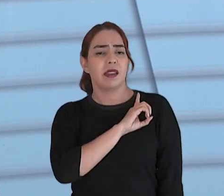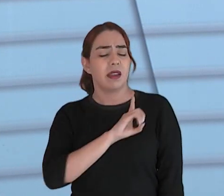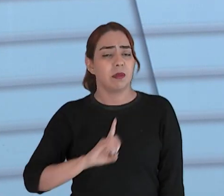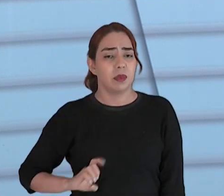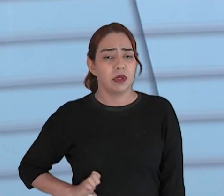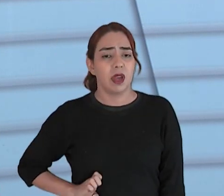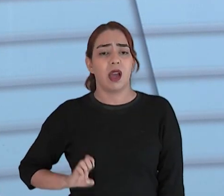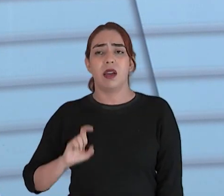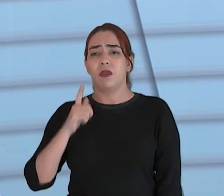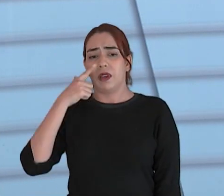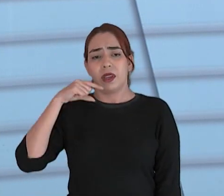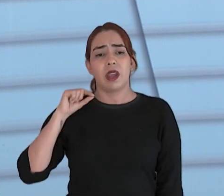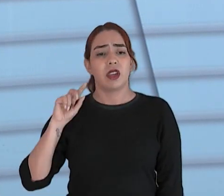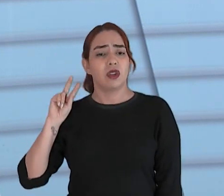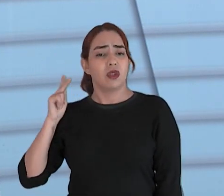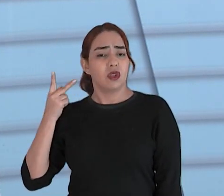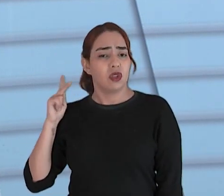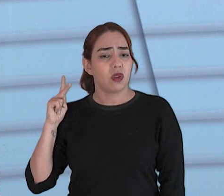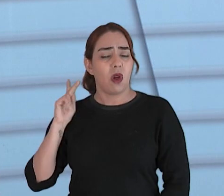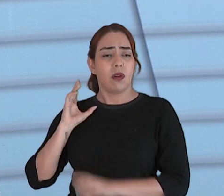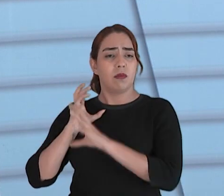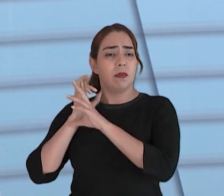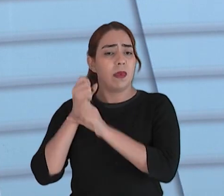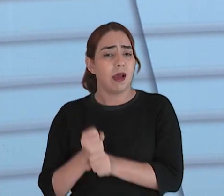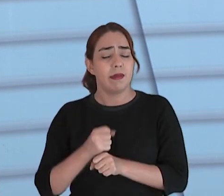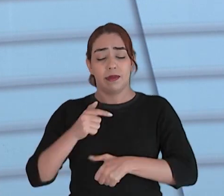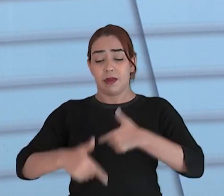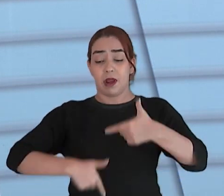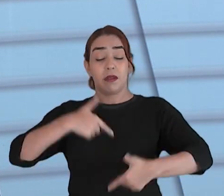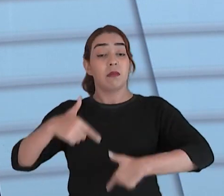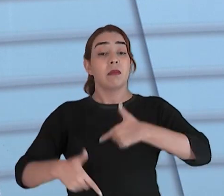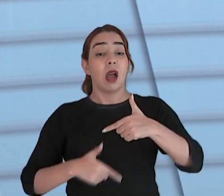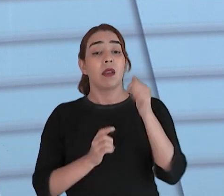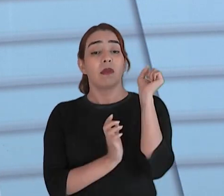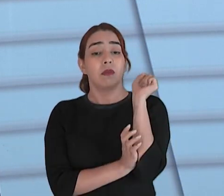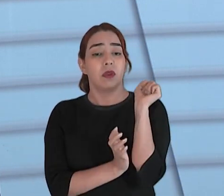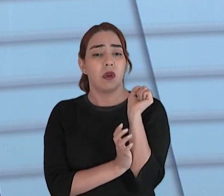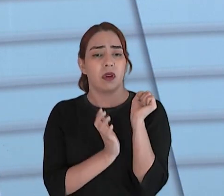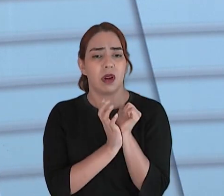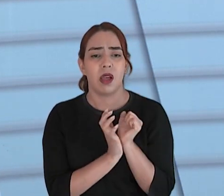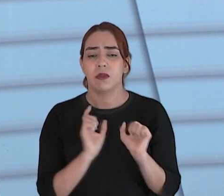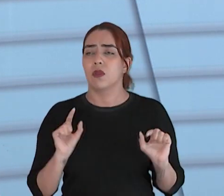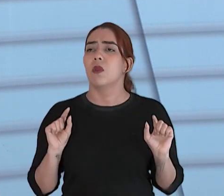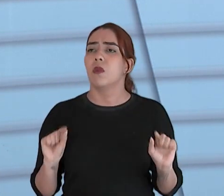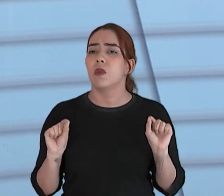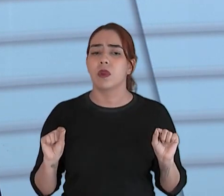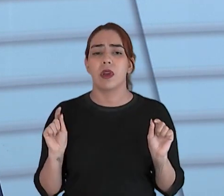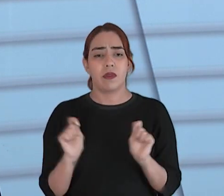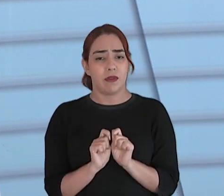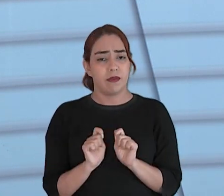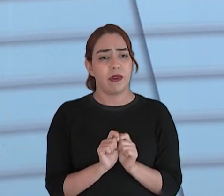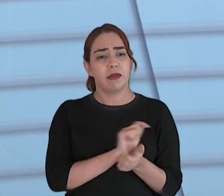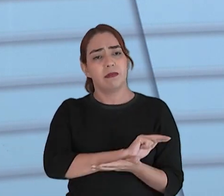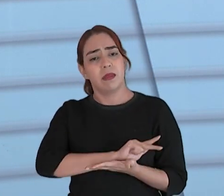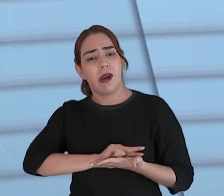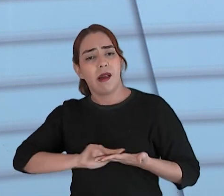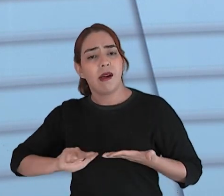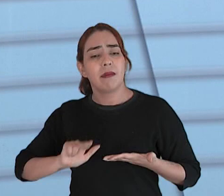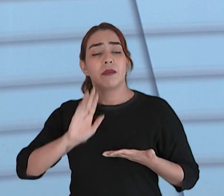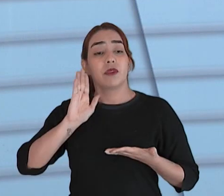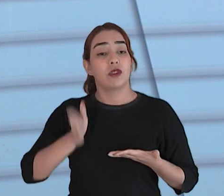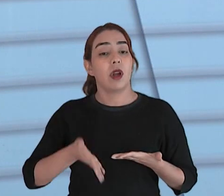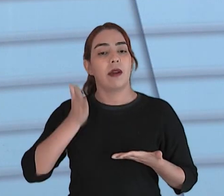nossa história, do nosso trabalho, do que nós estamos fazendo para cumprir, no caso,